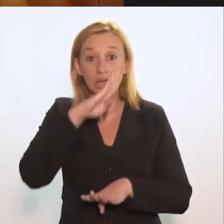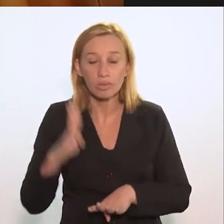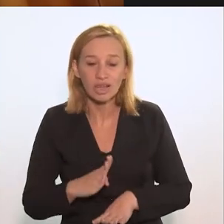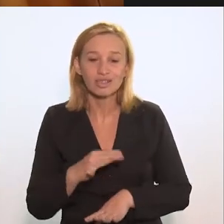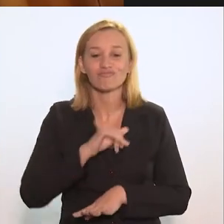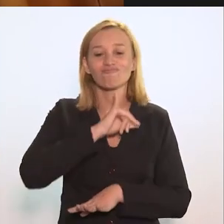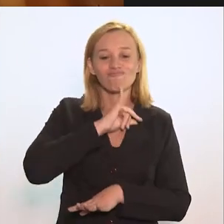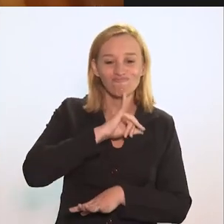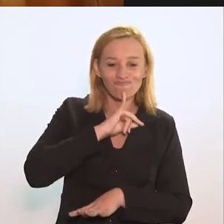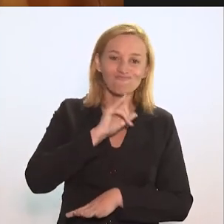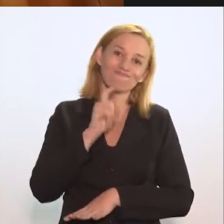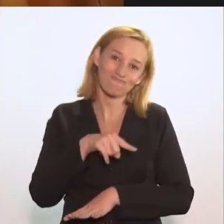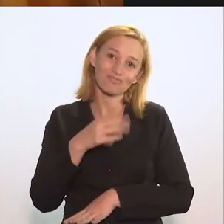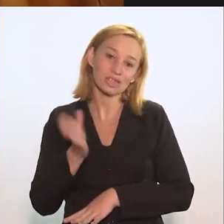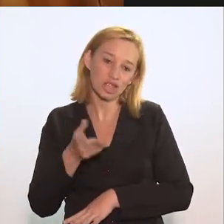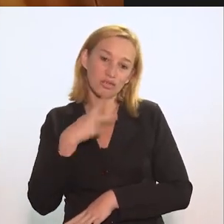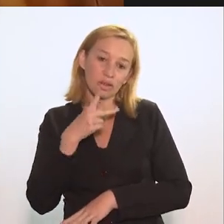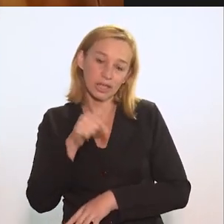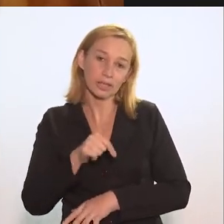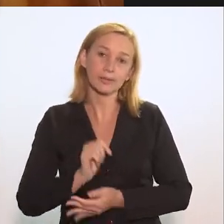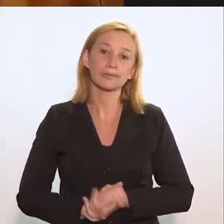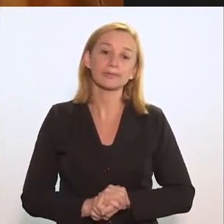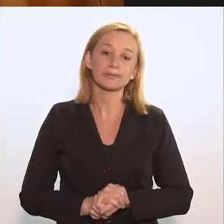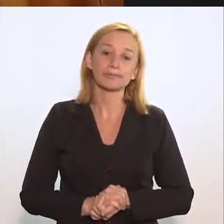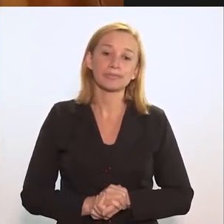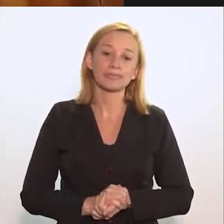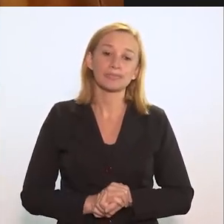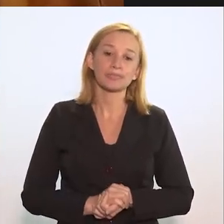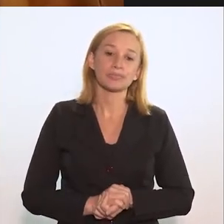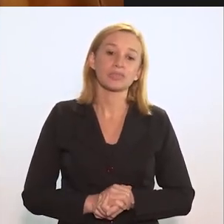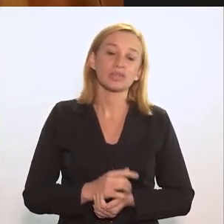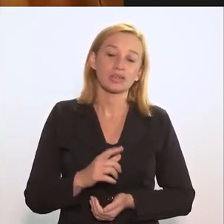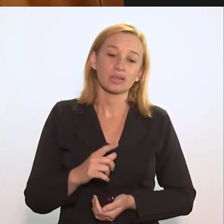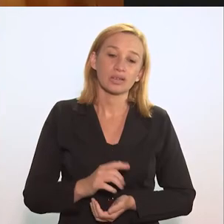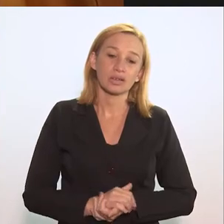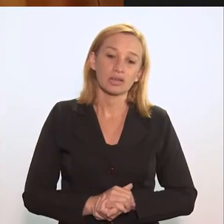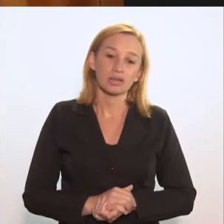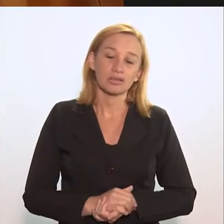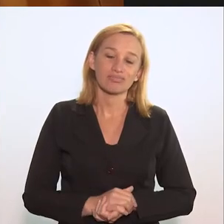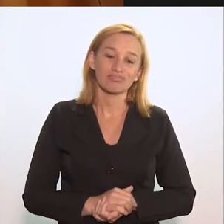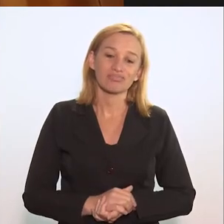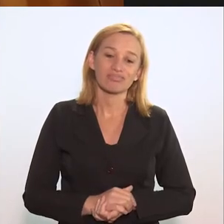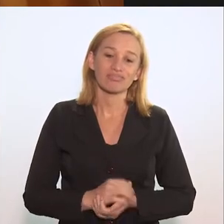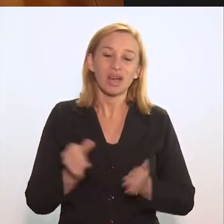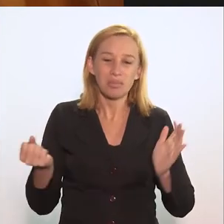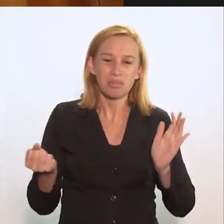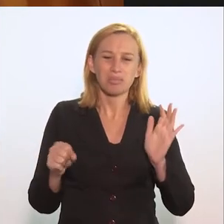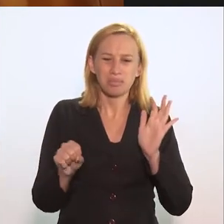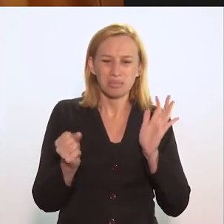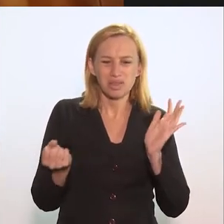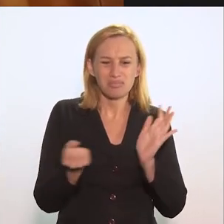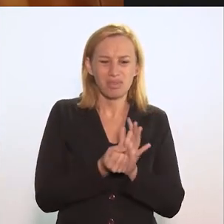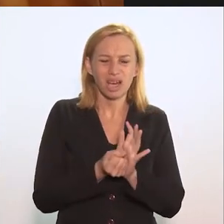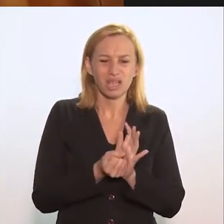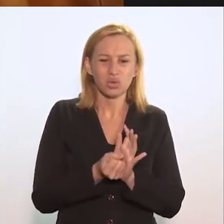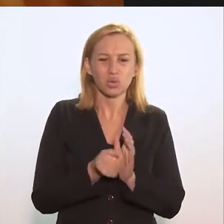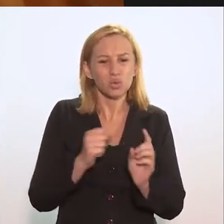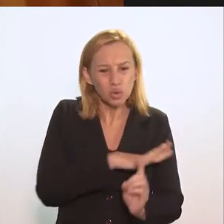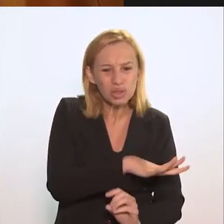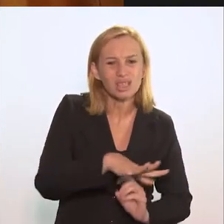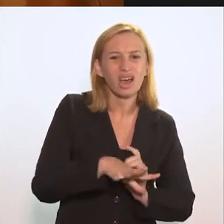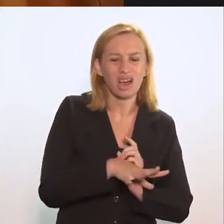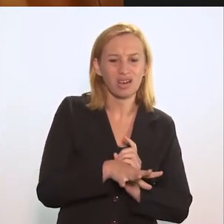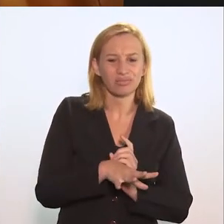sustentável, e que o Brasil, infelizmente, como já colocou aqui, carrega esse importante, tanto